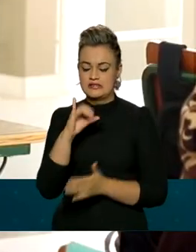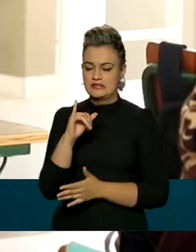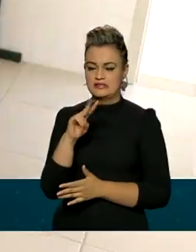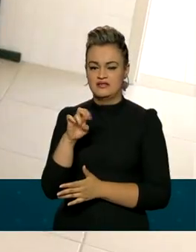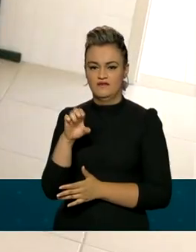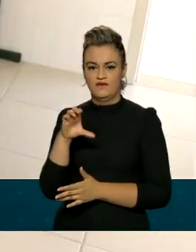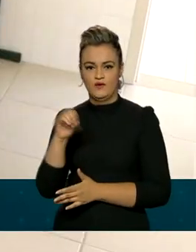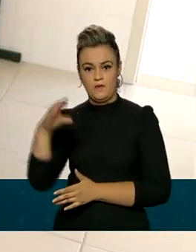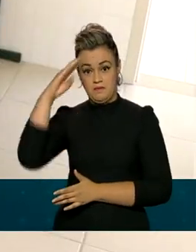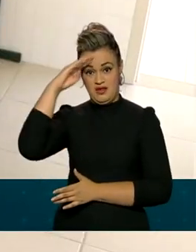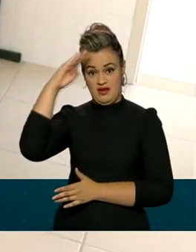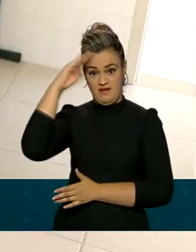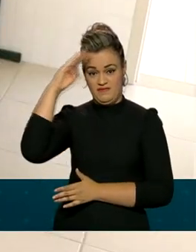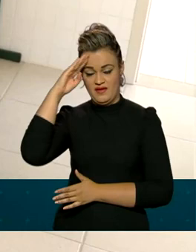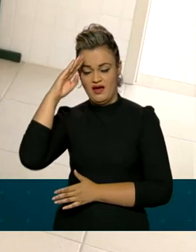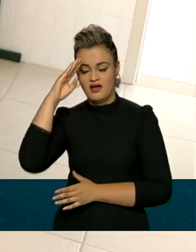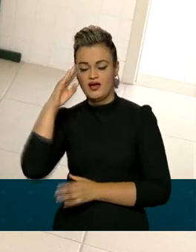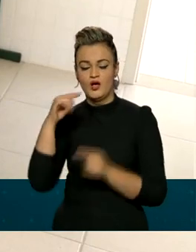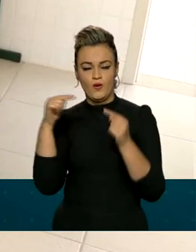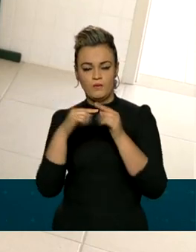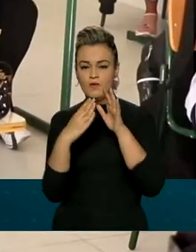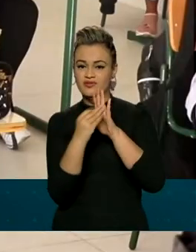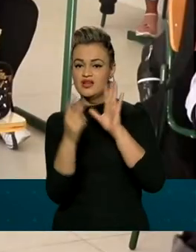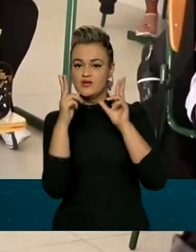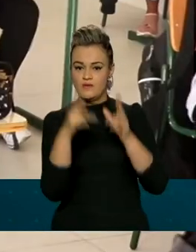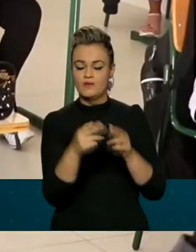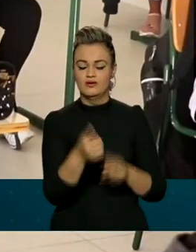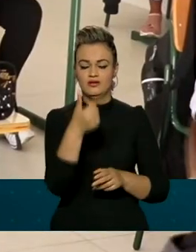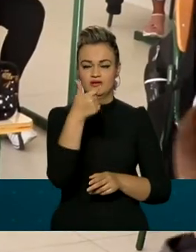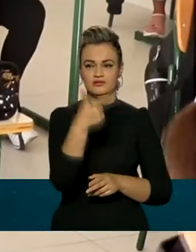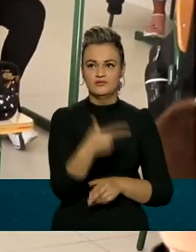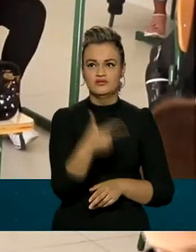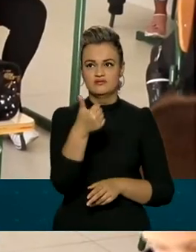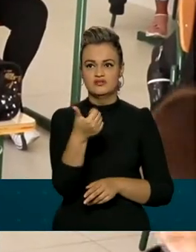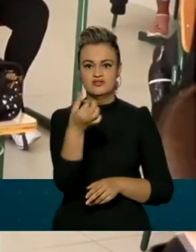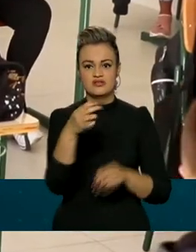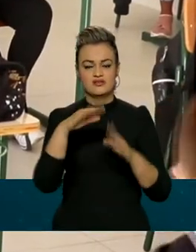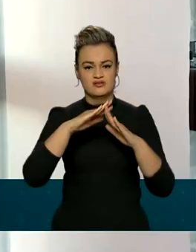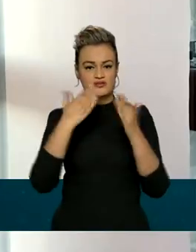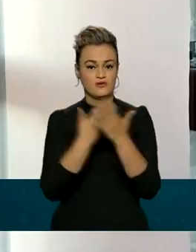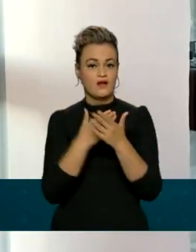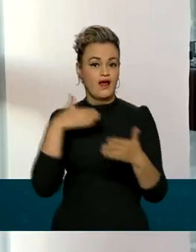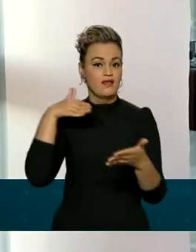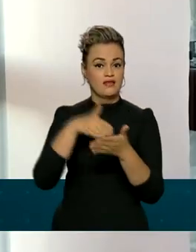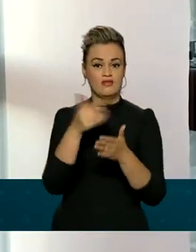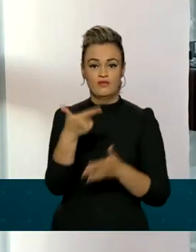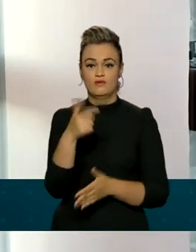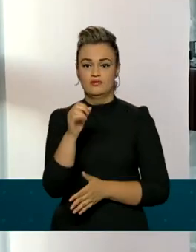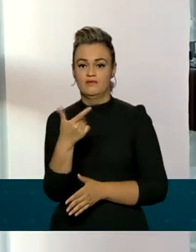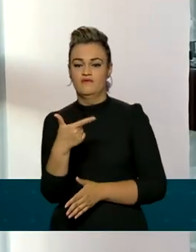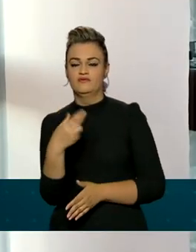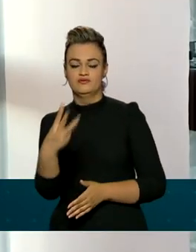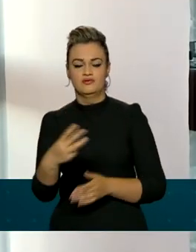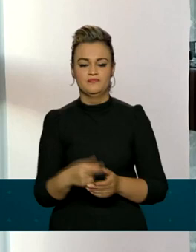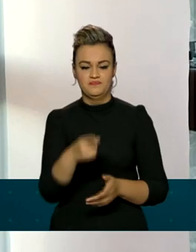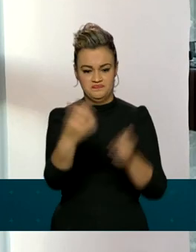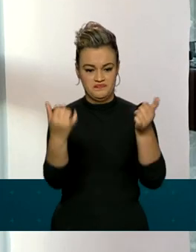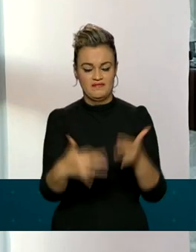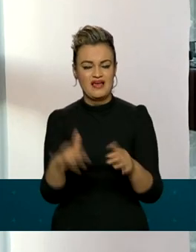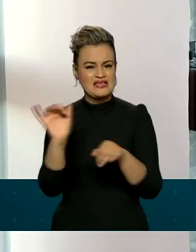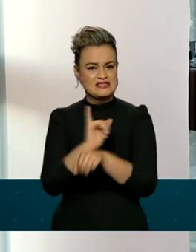-Militares em 216 escolas até 2023. Os objetivos estratégicos